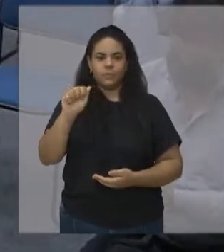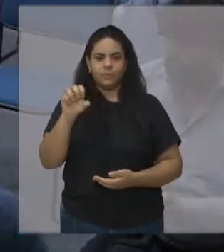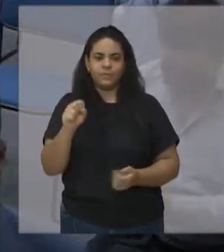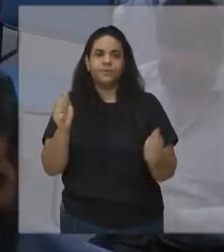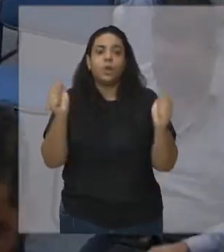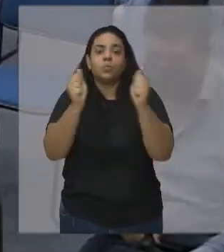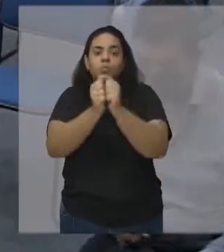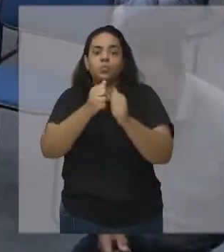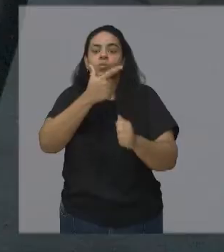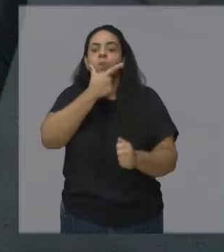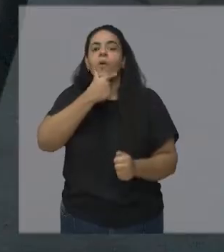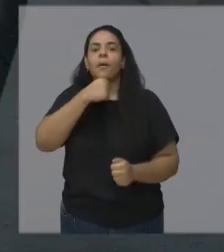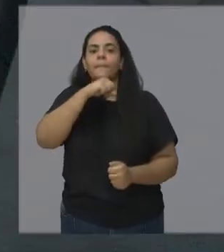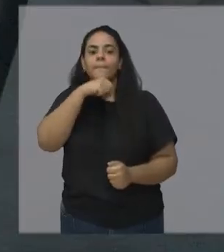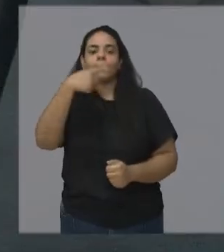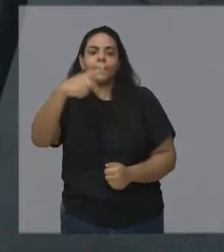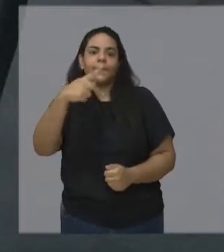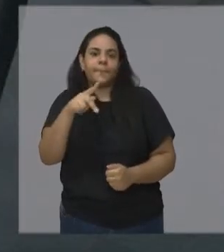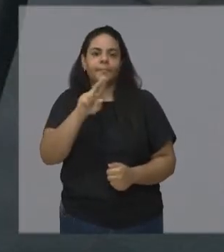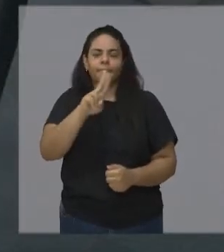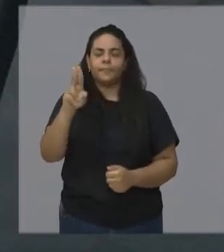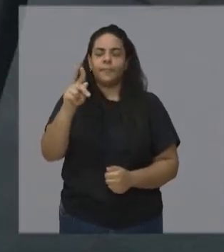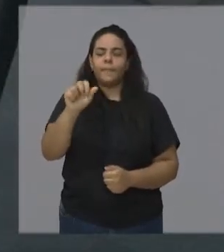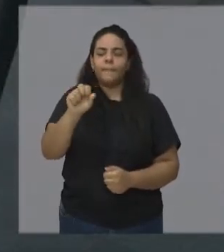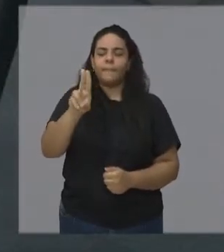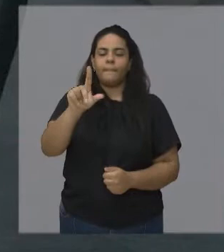Dias. Música